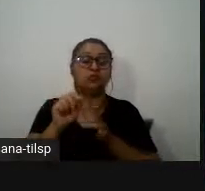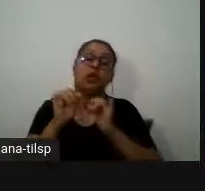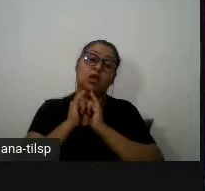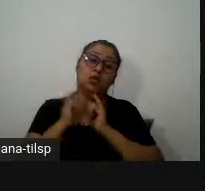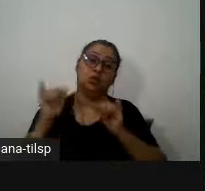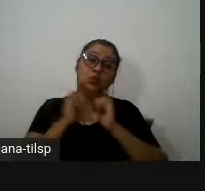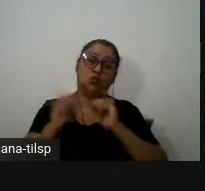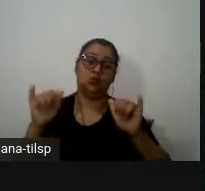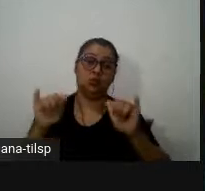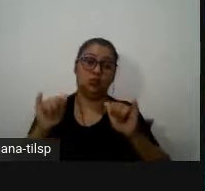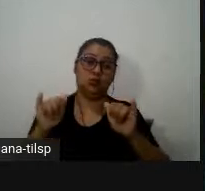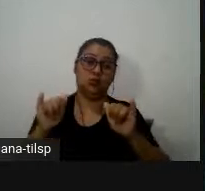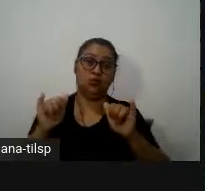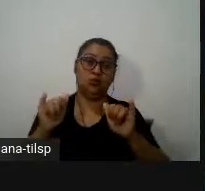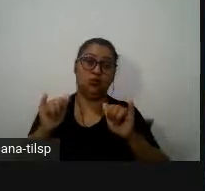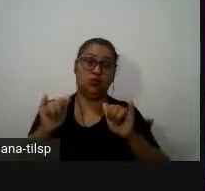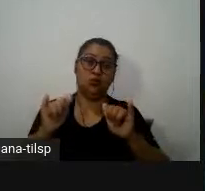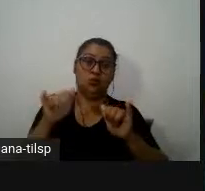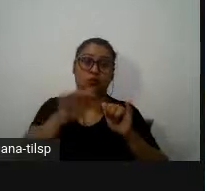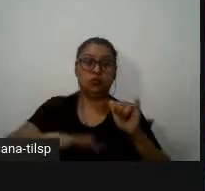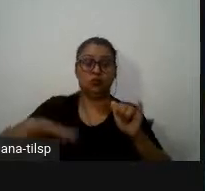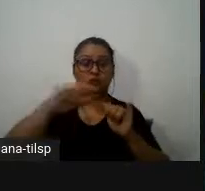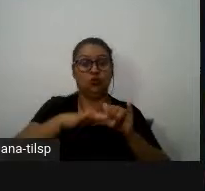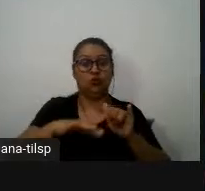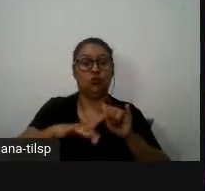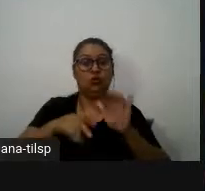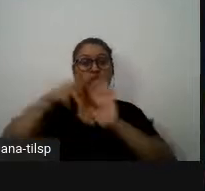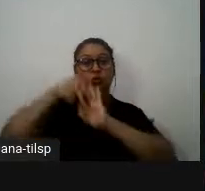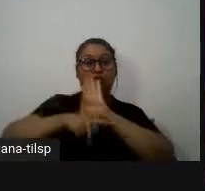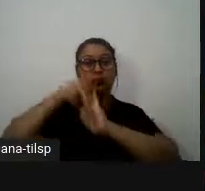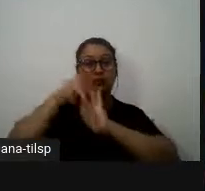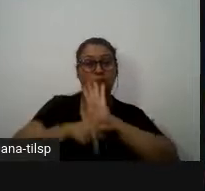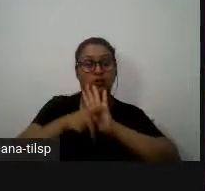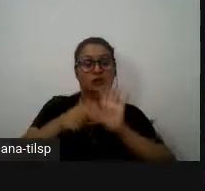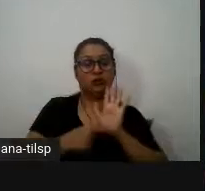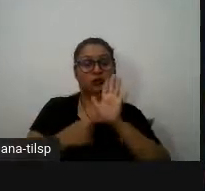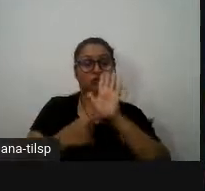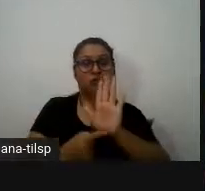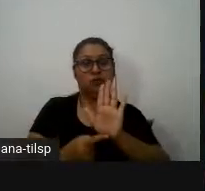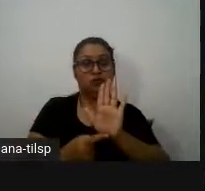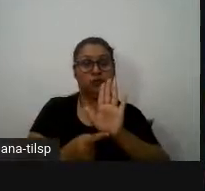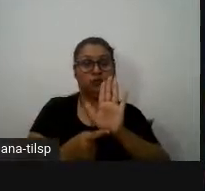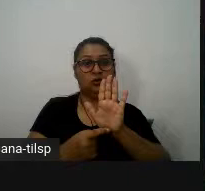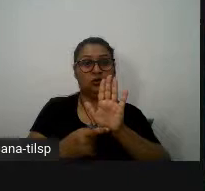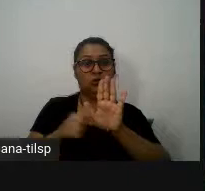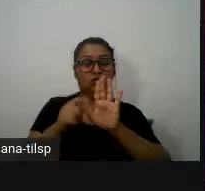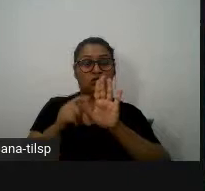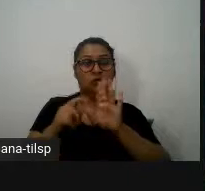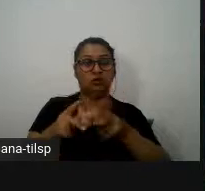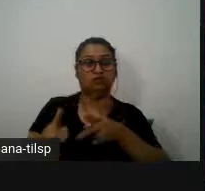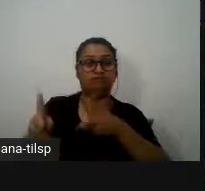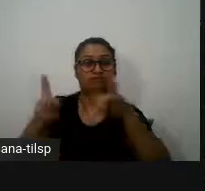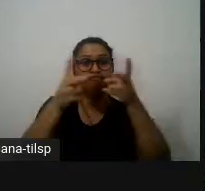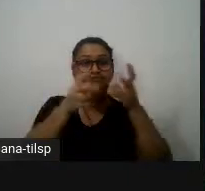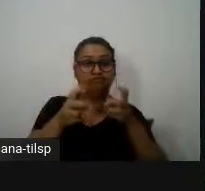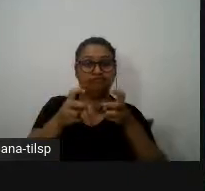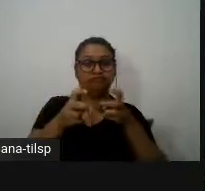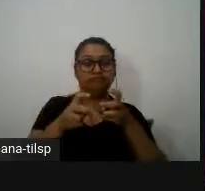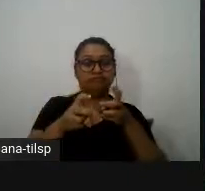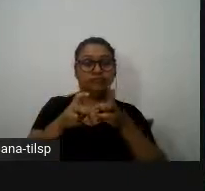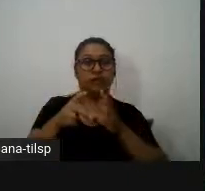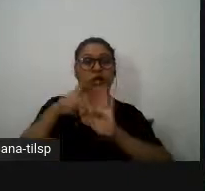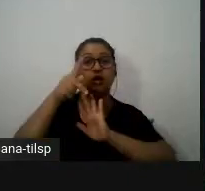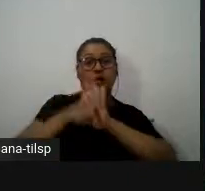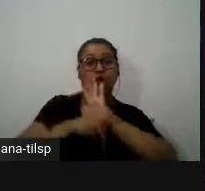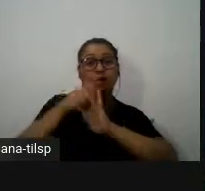foi elaborada no âmbito do nosso projeto foi uma publicação de certa forma que visou fechar o projeto mas eu